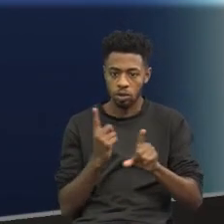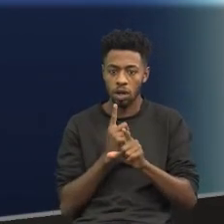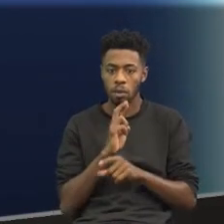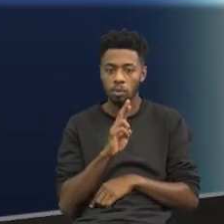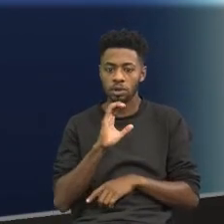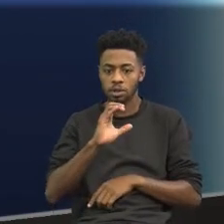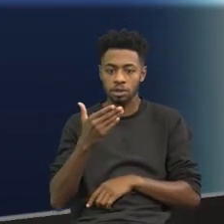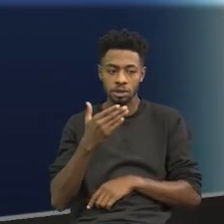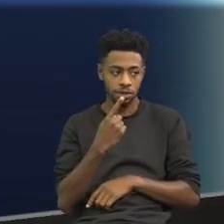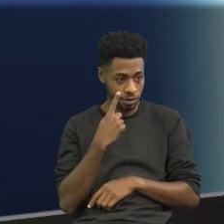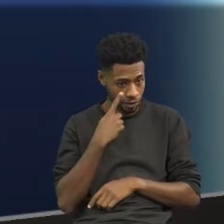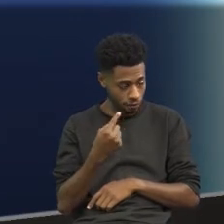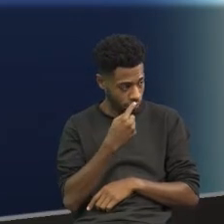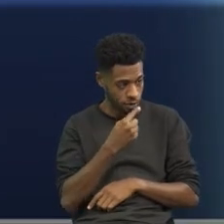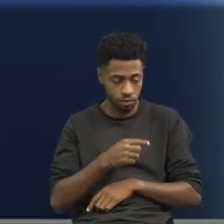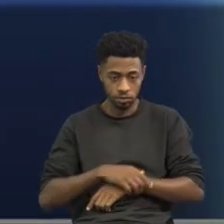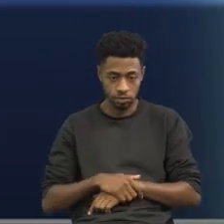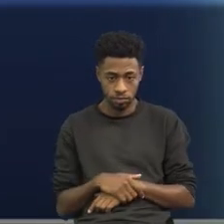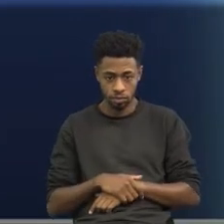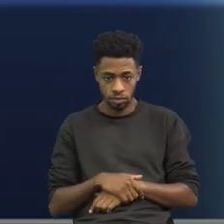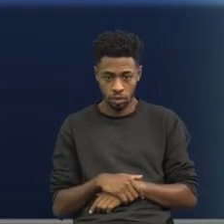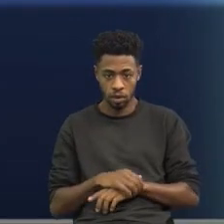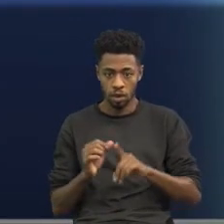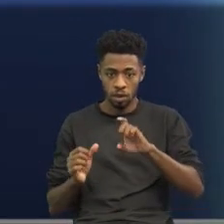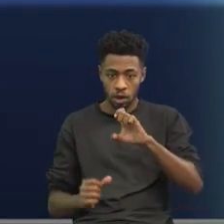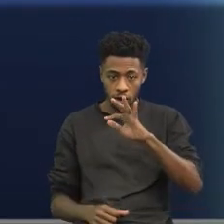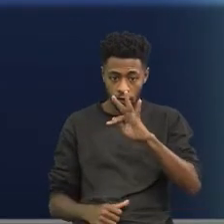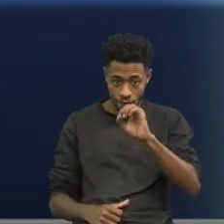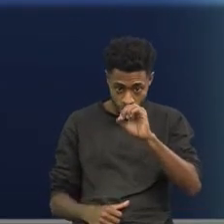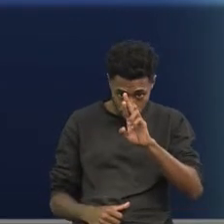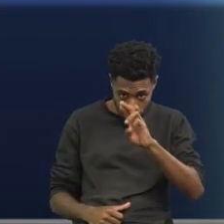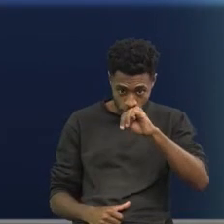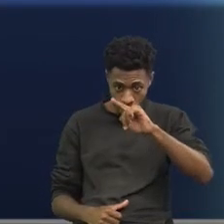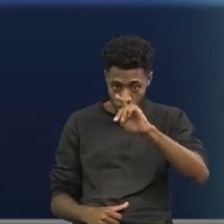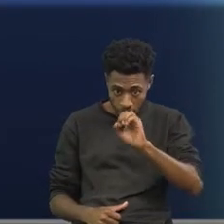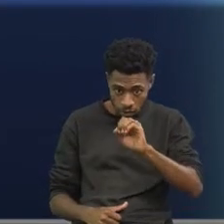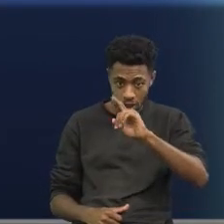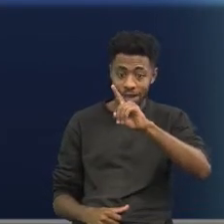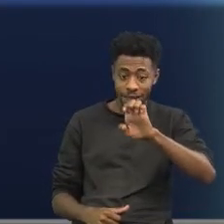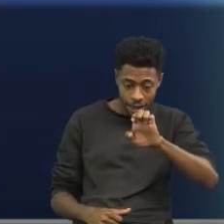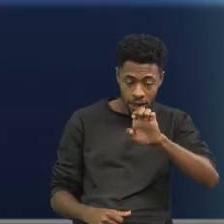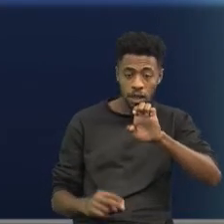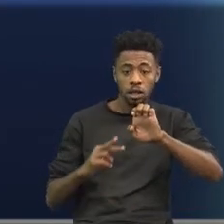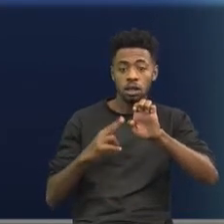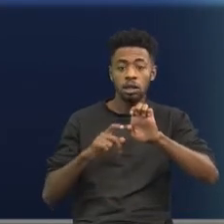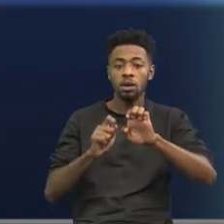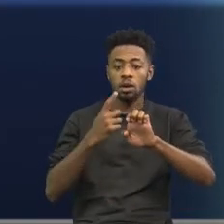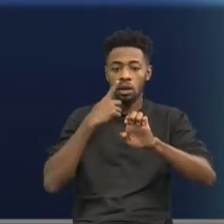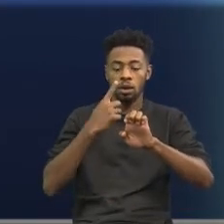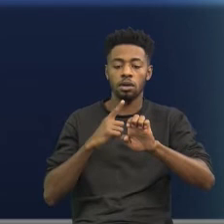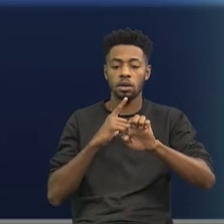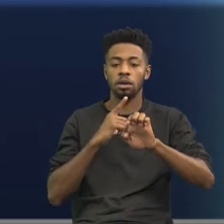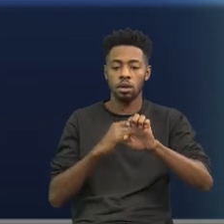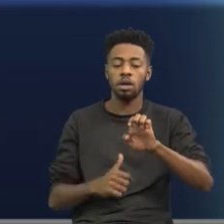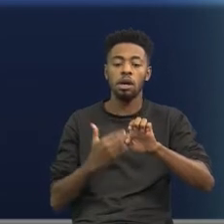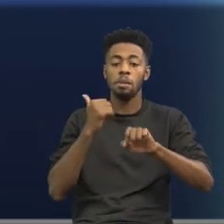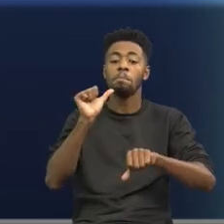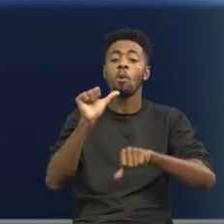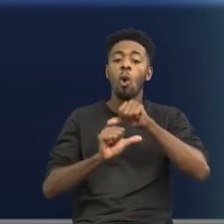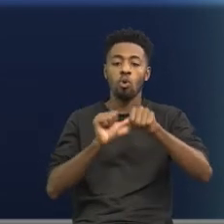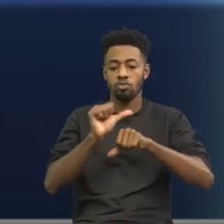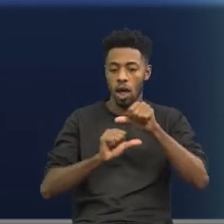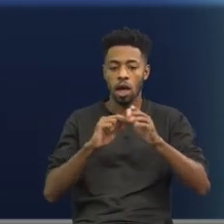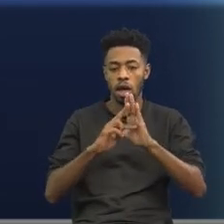C. Dá uma olhadinha na letra C. Deformados. Esse D indica a negação, uma forma alterada.